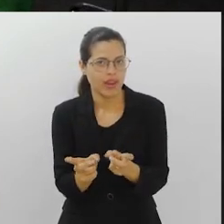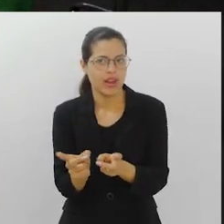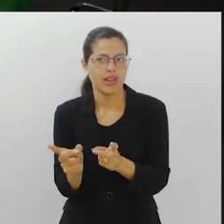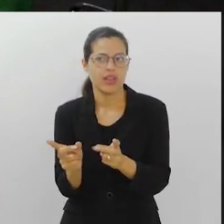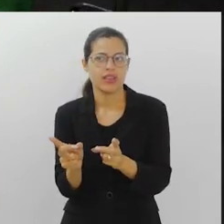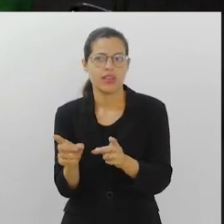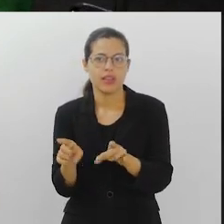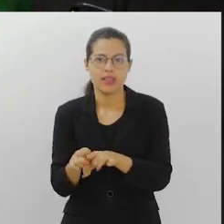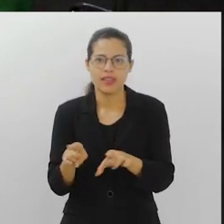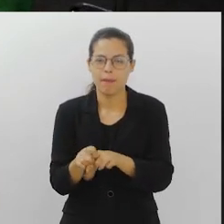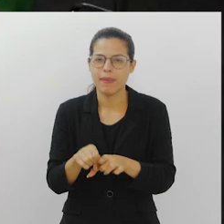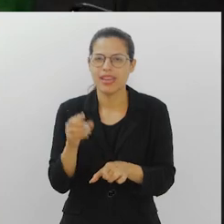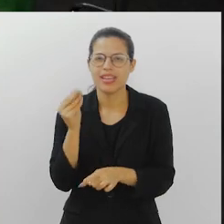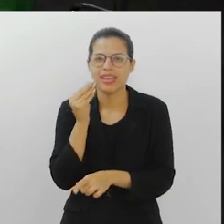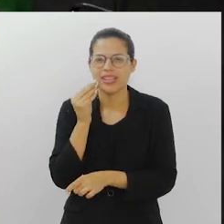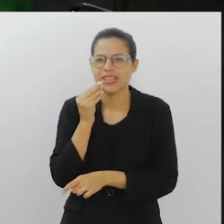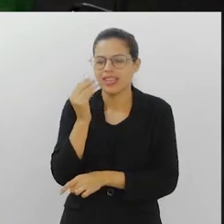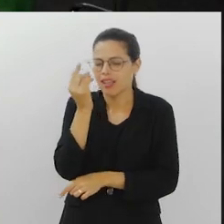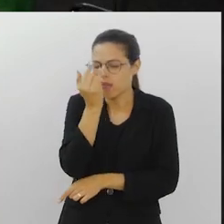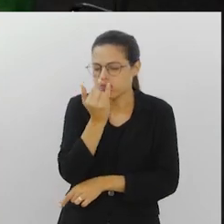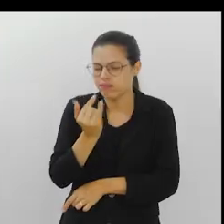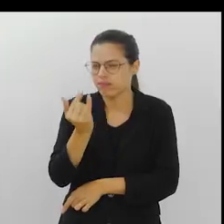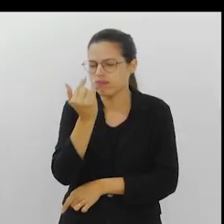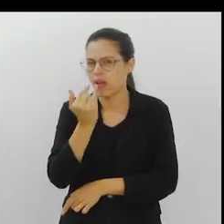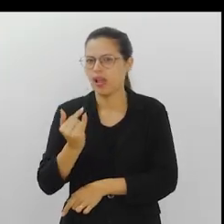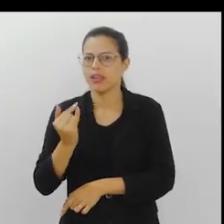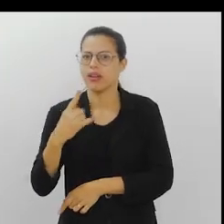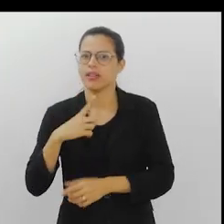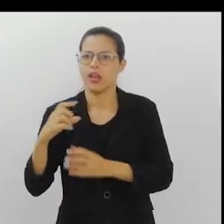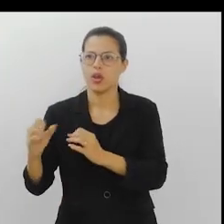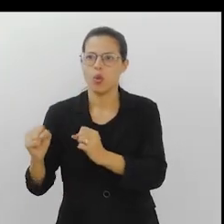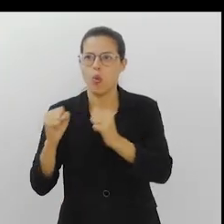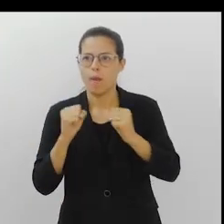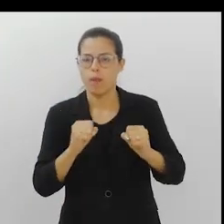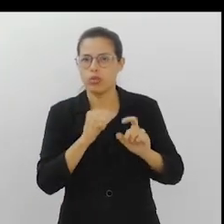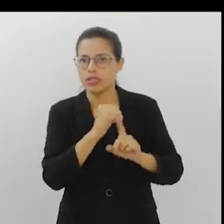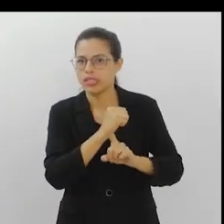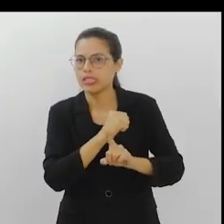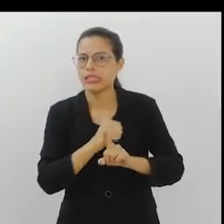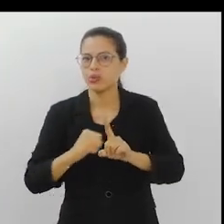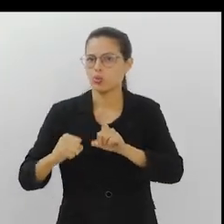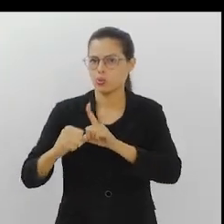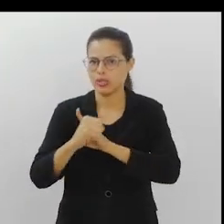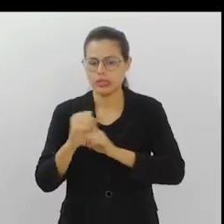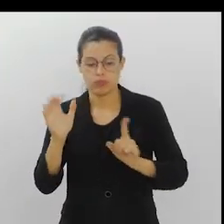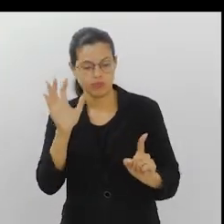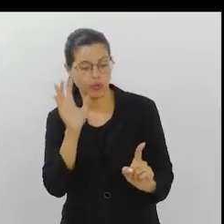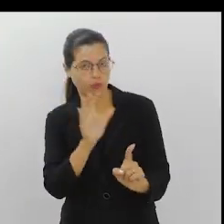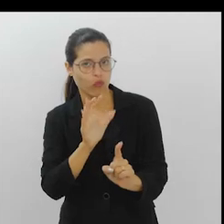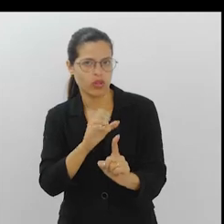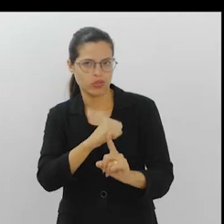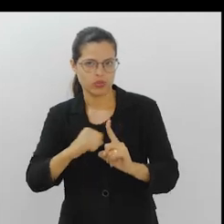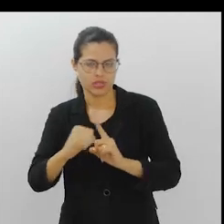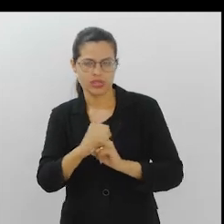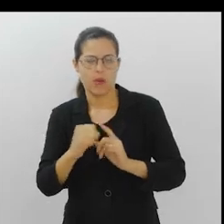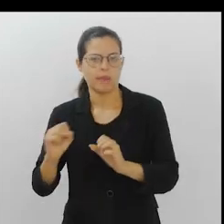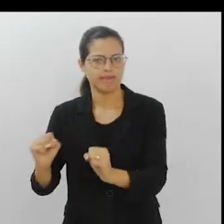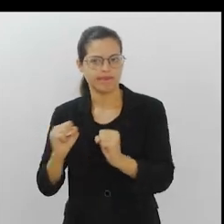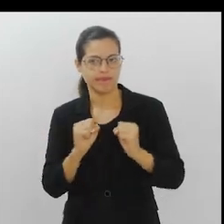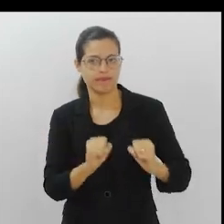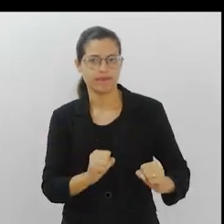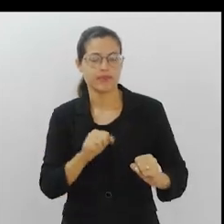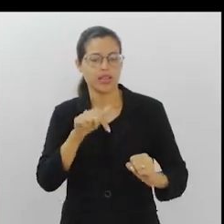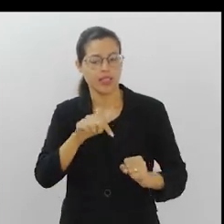nem seduzem, elas também convencem. Então, elas têm um poder social, pelo storytelling, por uma série de recursos, de influência social muito poderosa.